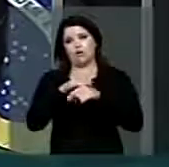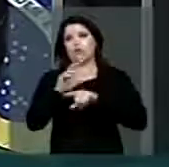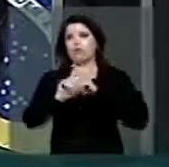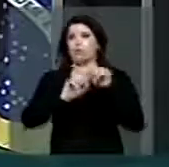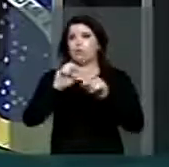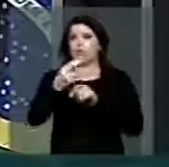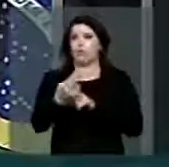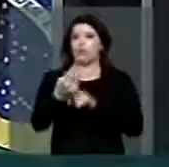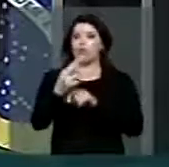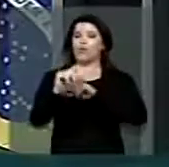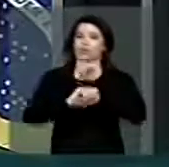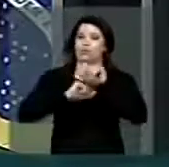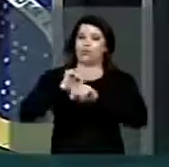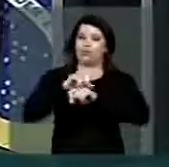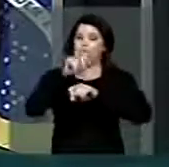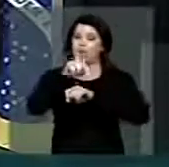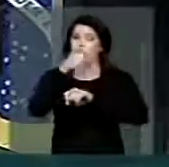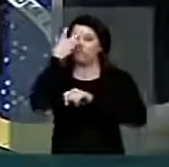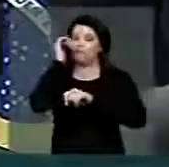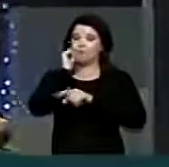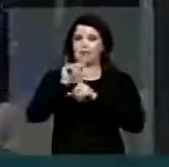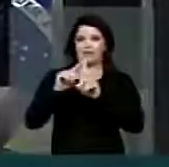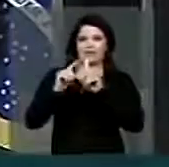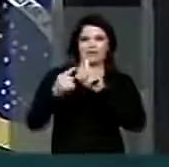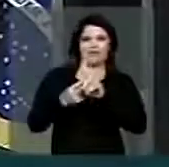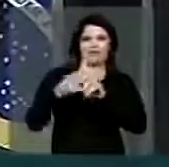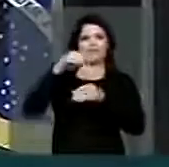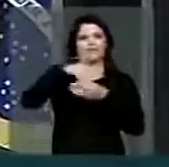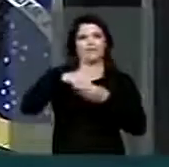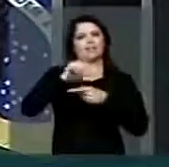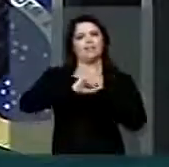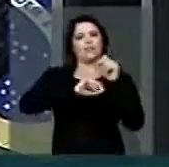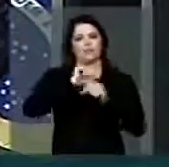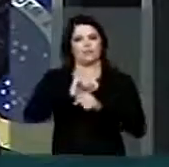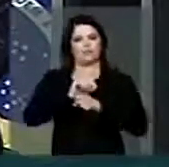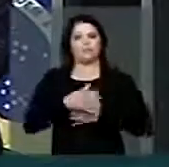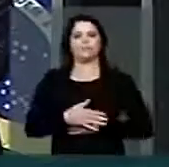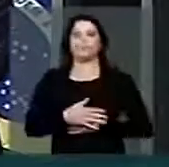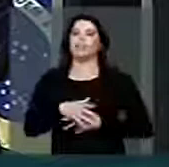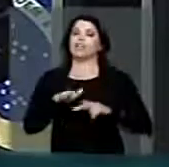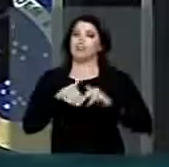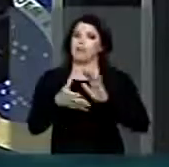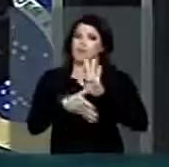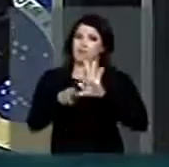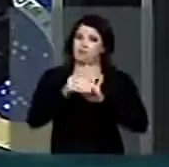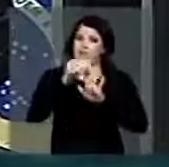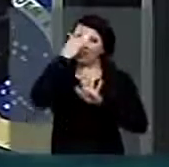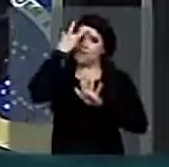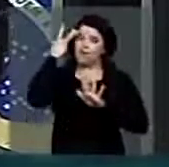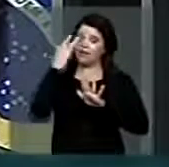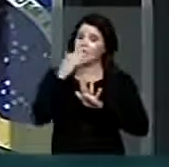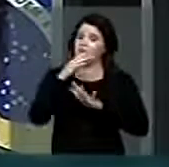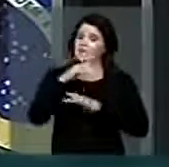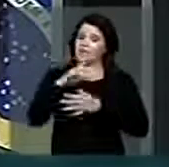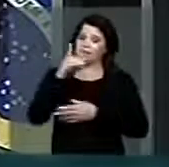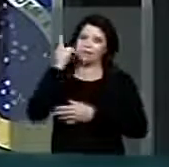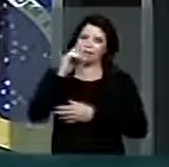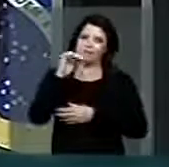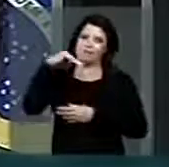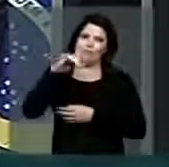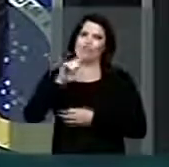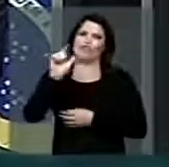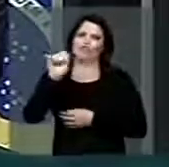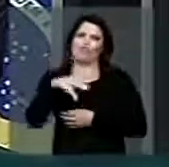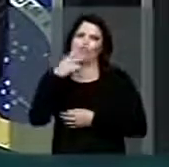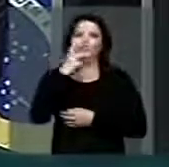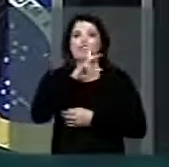ou mulher grávida. A emenda global apresentada pelo iluso deputado Molon, e